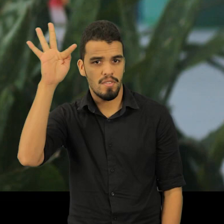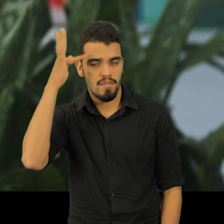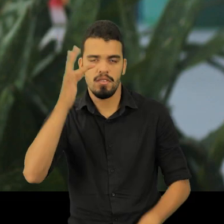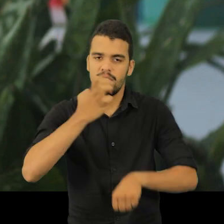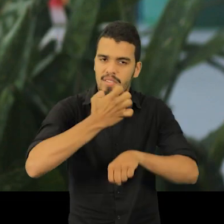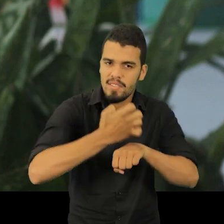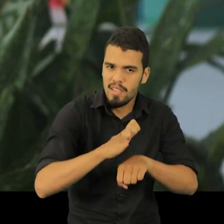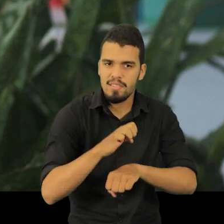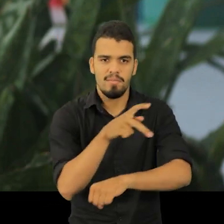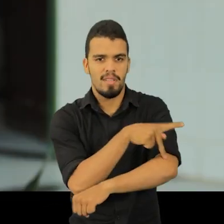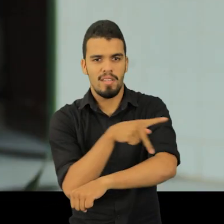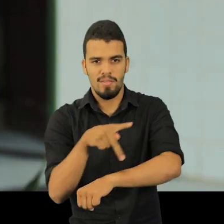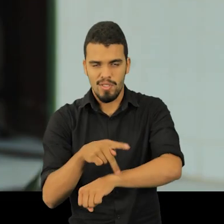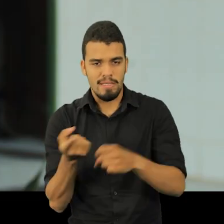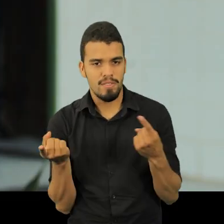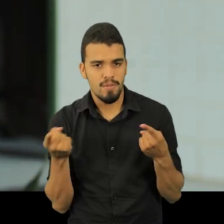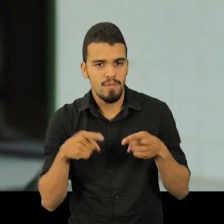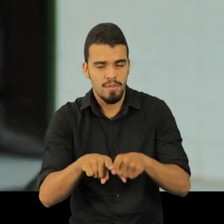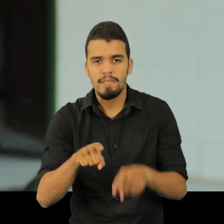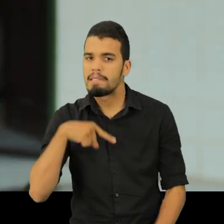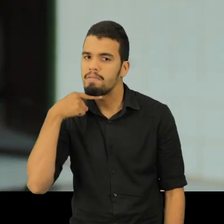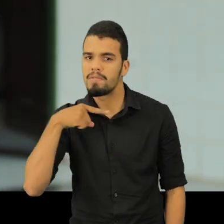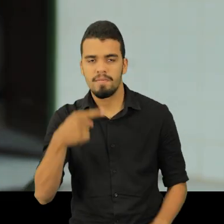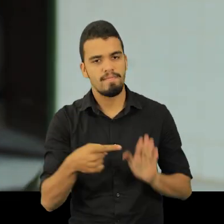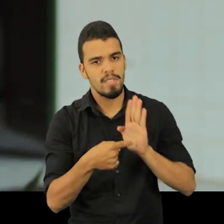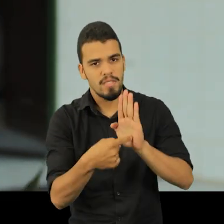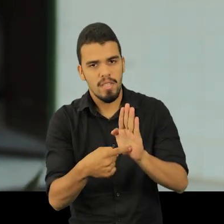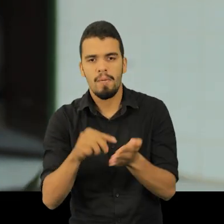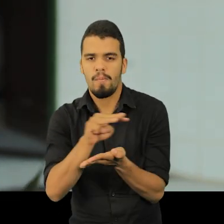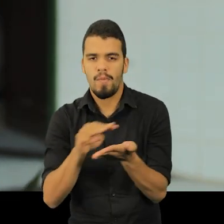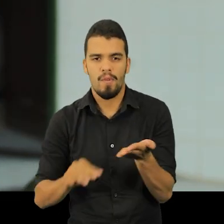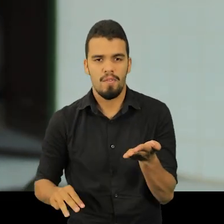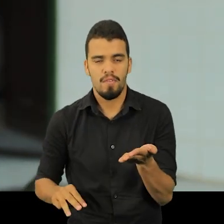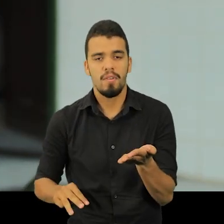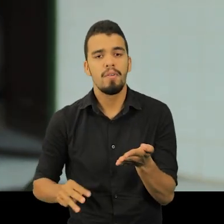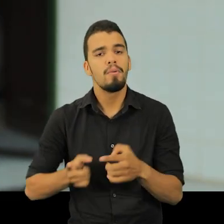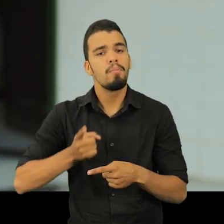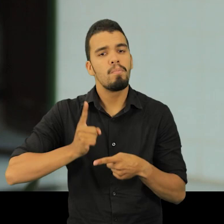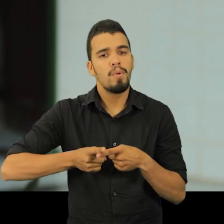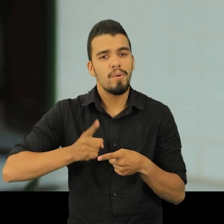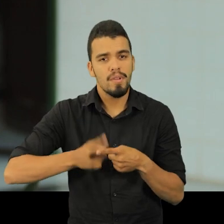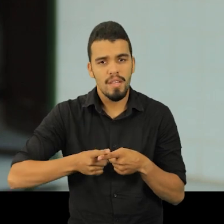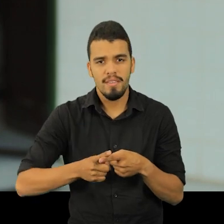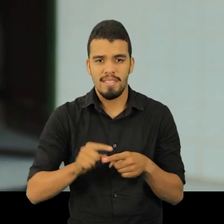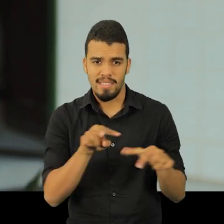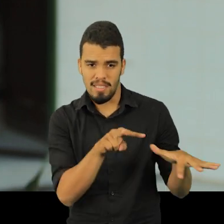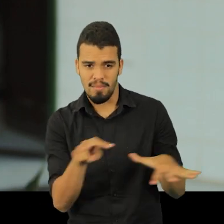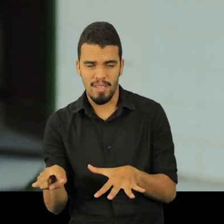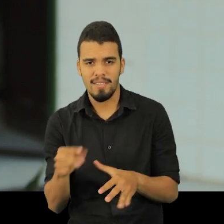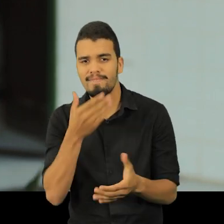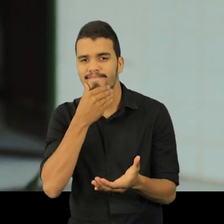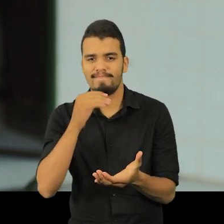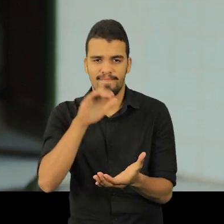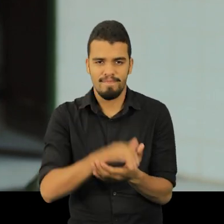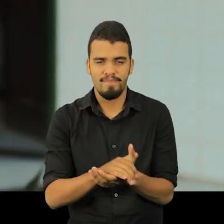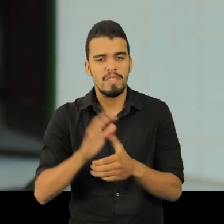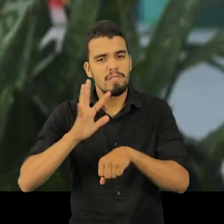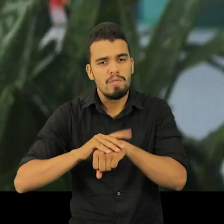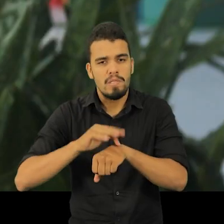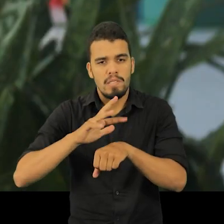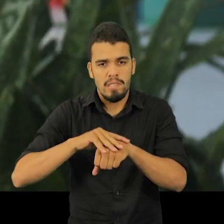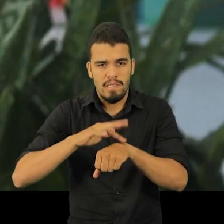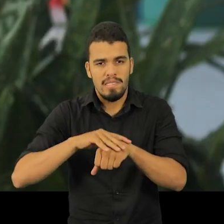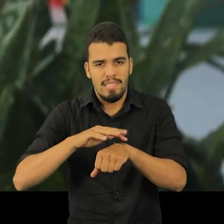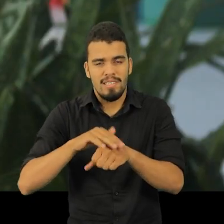Filosofia e pedagogia. E eu só não consegui defender a monografia, porque, na semana, o meu marido adoeceu.